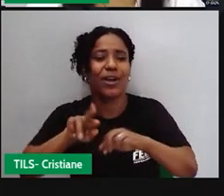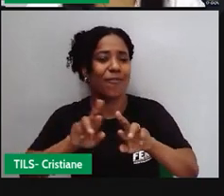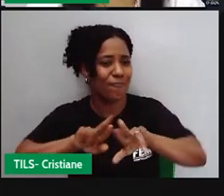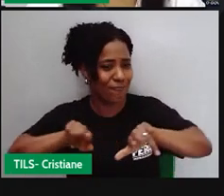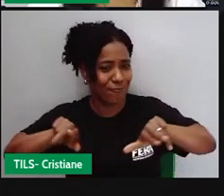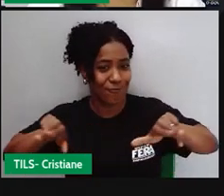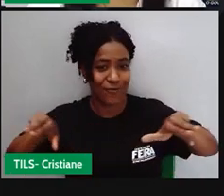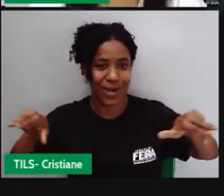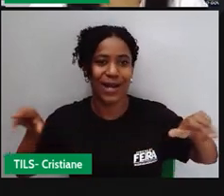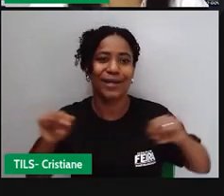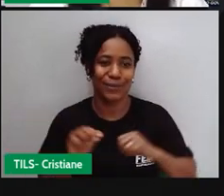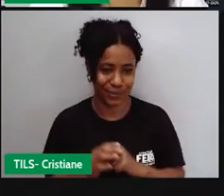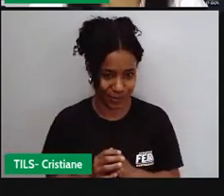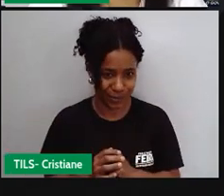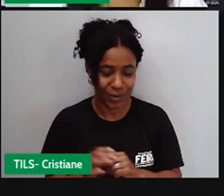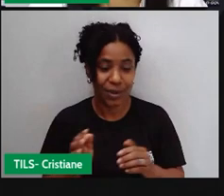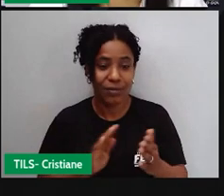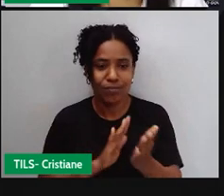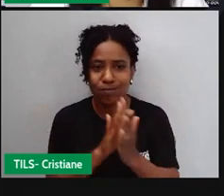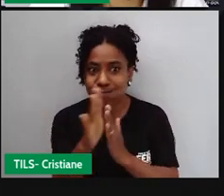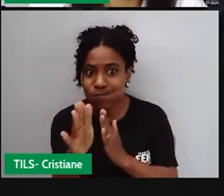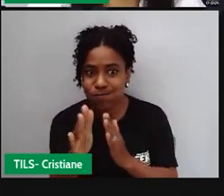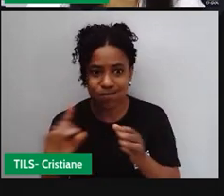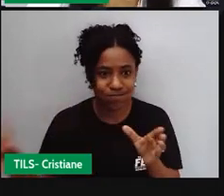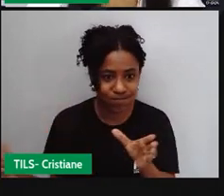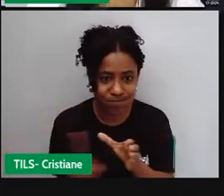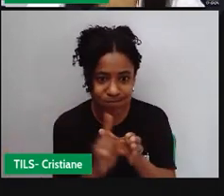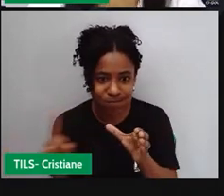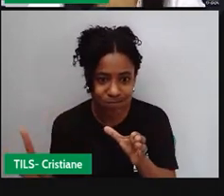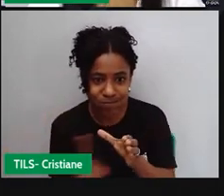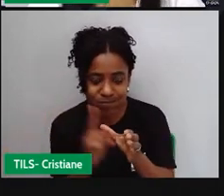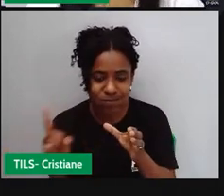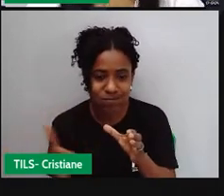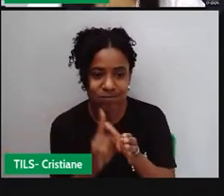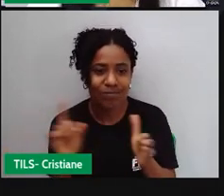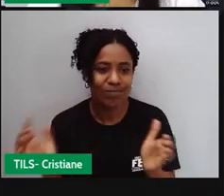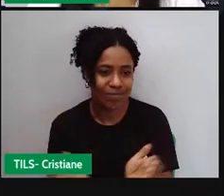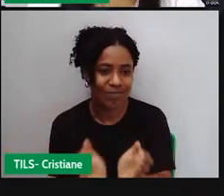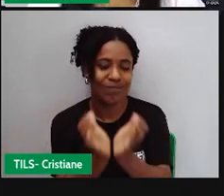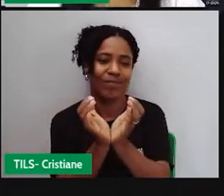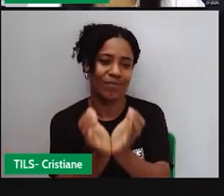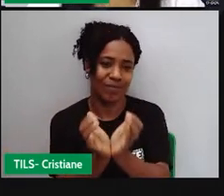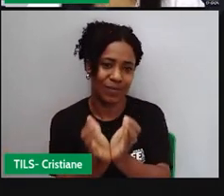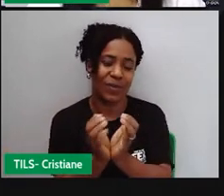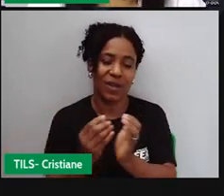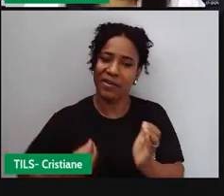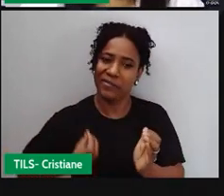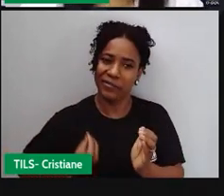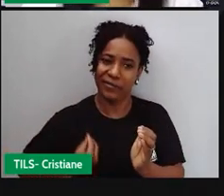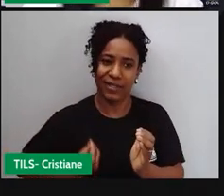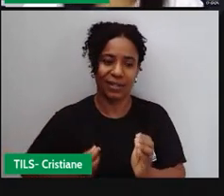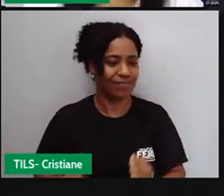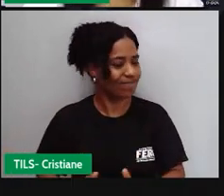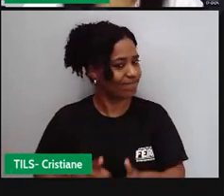juntavam, se refugiavam, se abrigavam na intenção de melhorar aí as condições de vida.